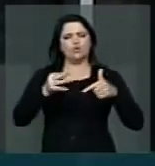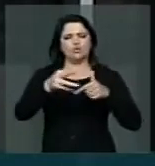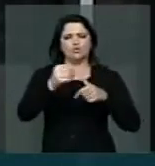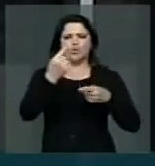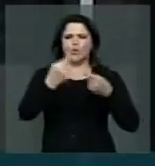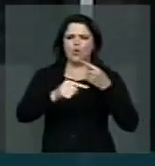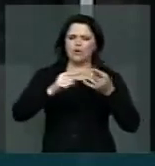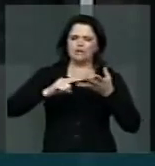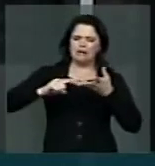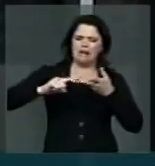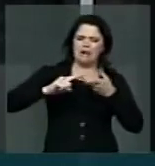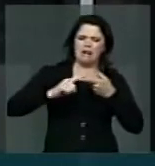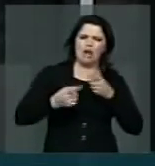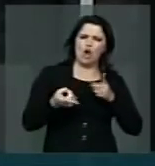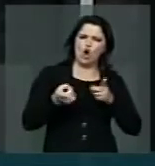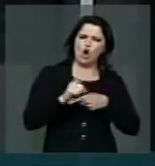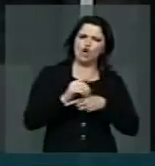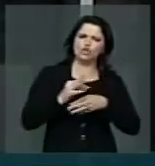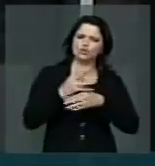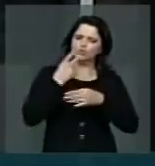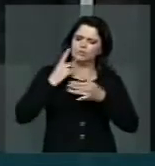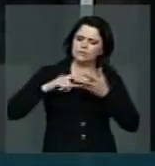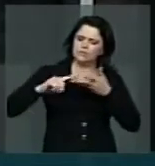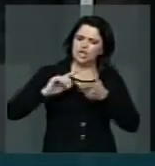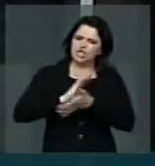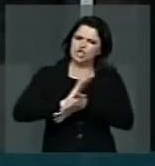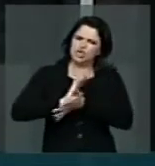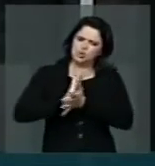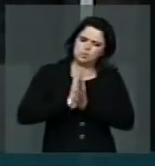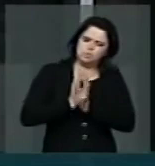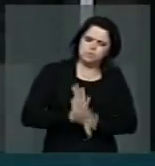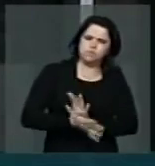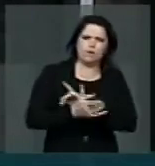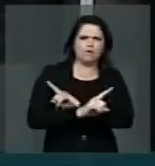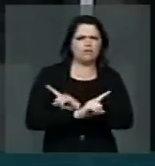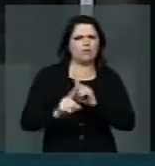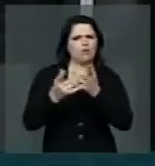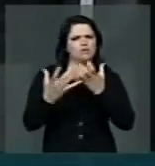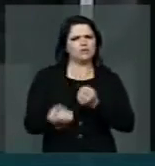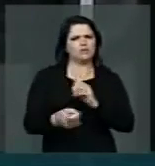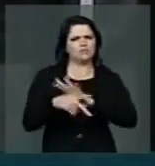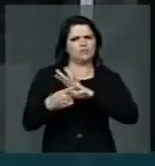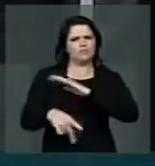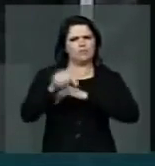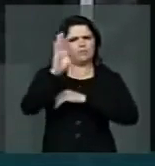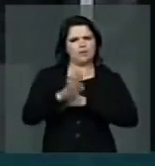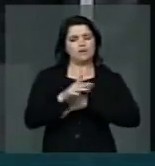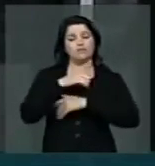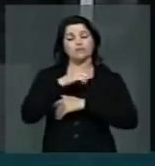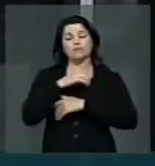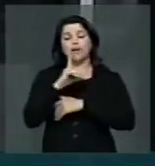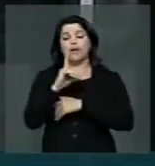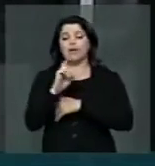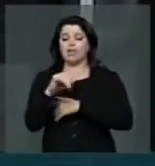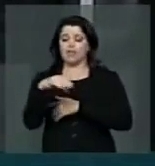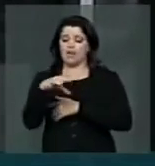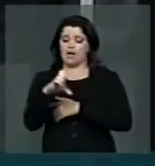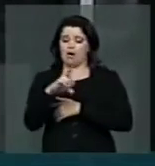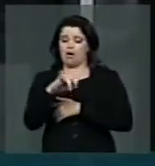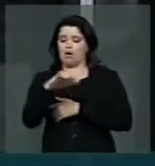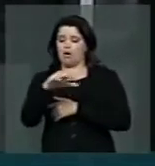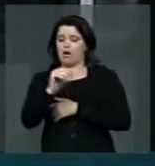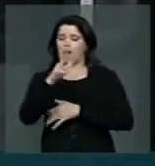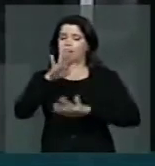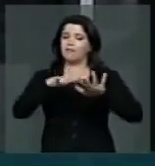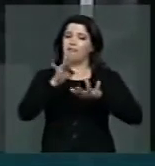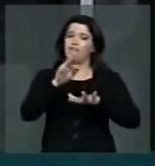contra todas as formas de discriminação e opressão, que nesse Brasil de democracia formal e, às